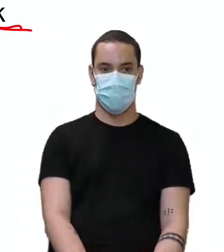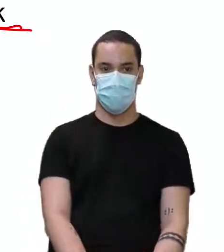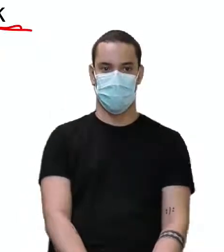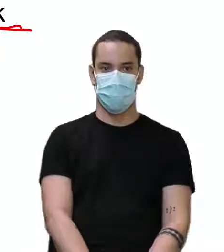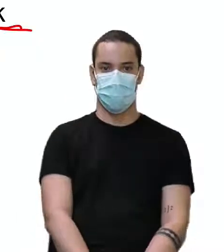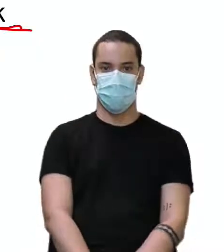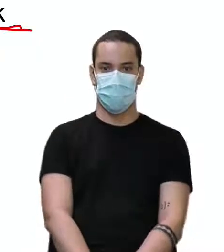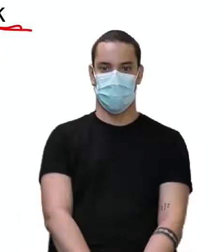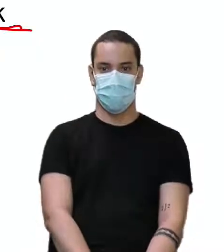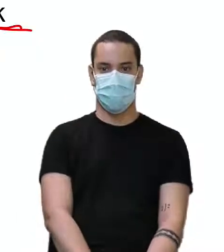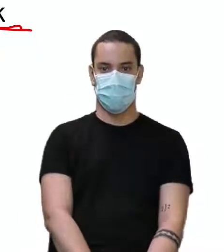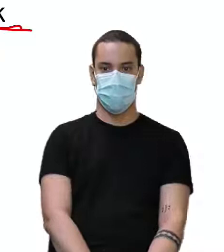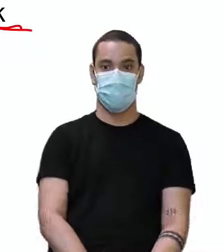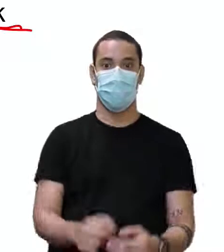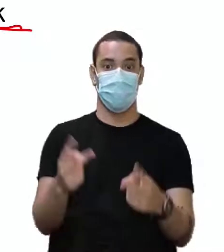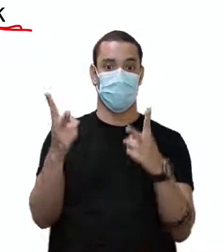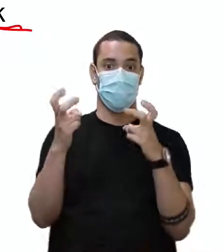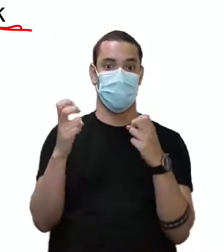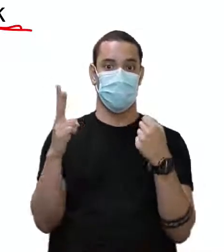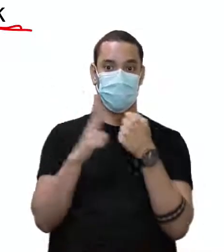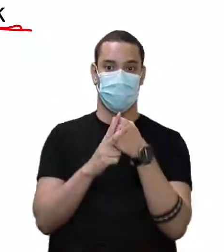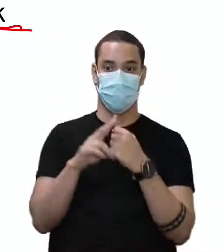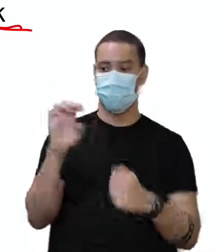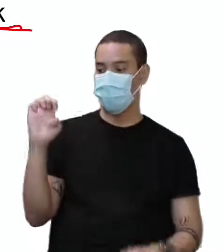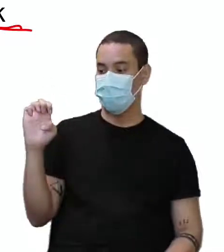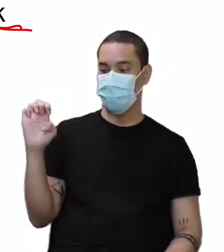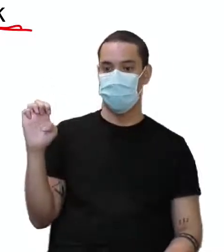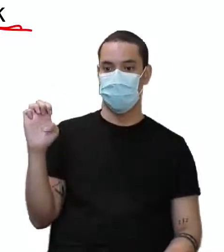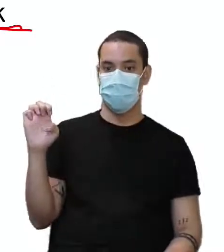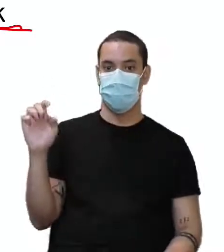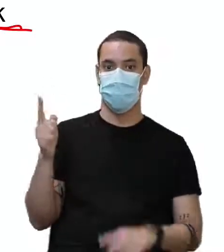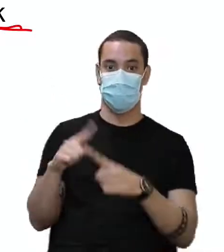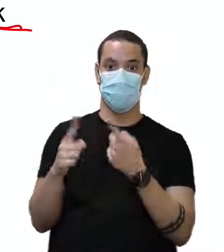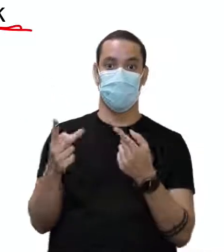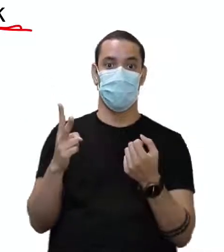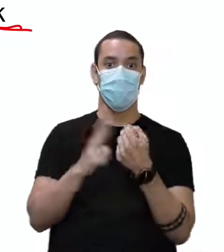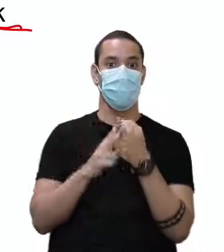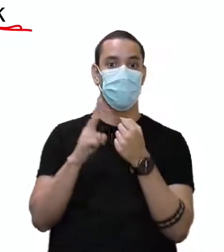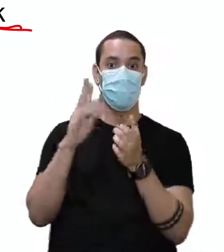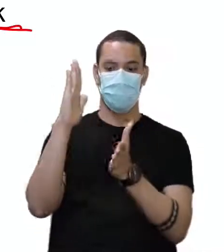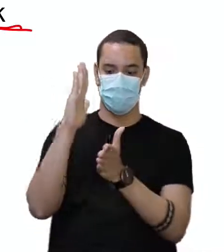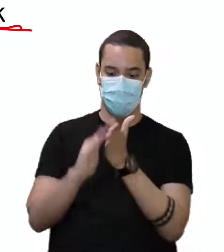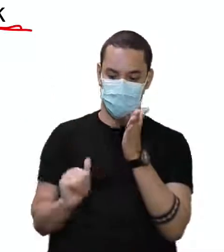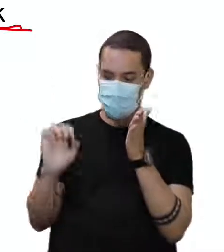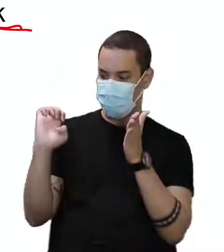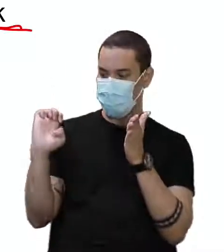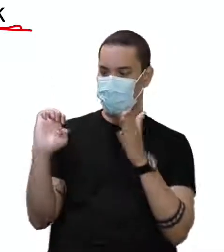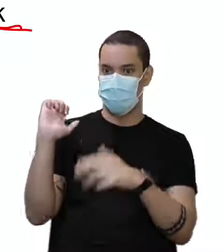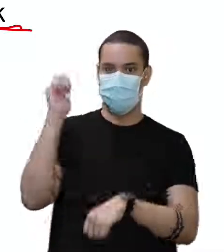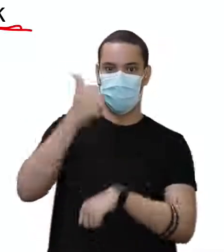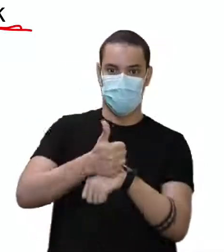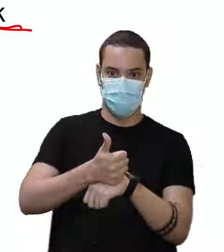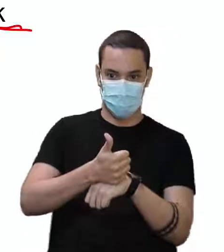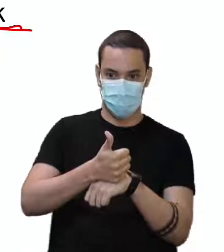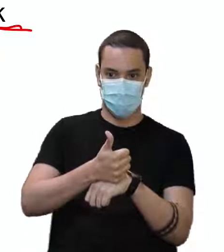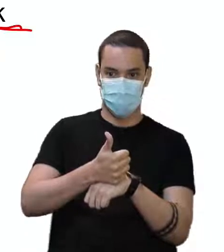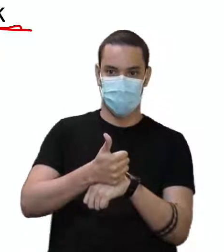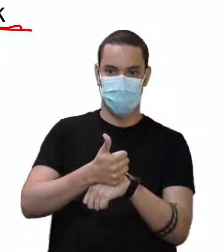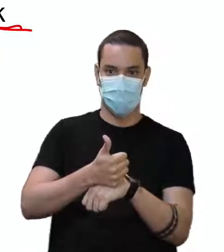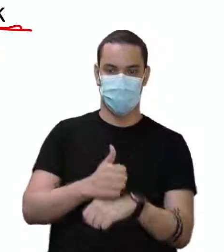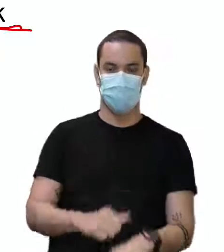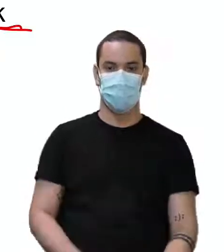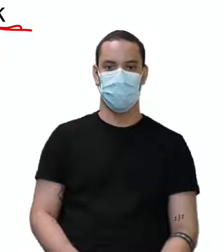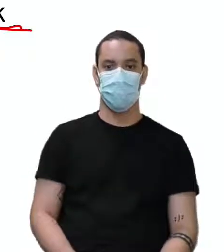Perceba que o verbo, ele termina com o E. Aí, olha lá agora para o verbo. Cadê esse E? Sumiu? Desapareceu?